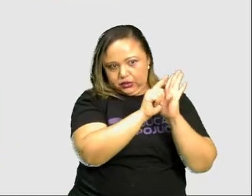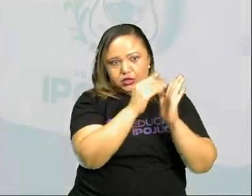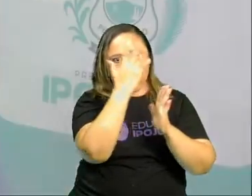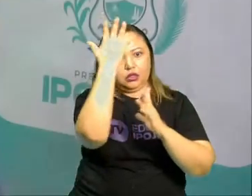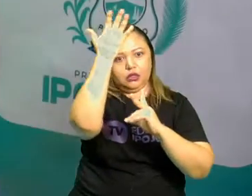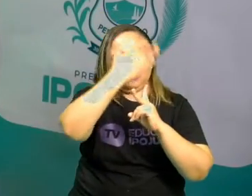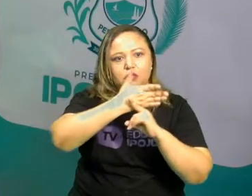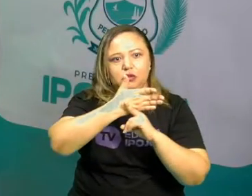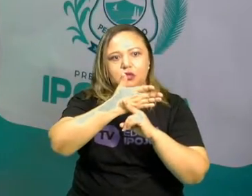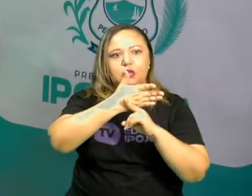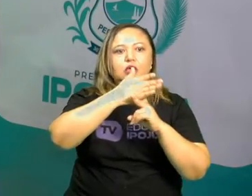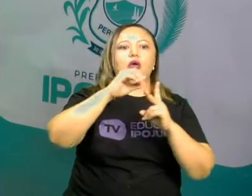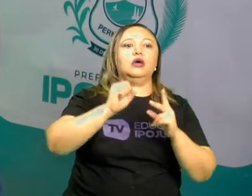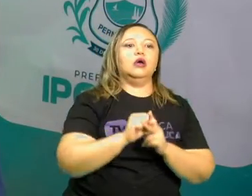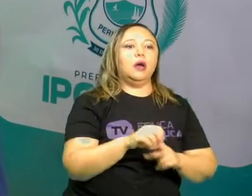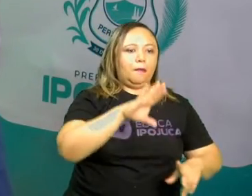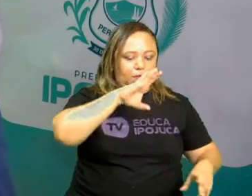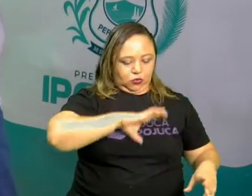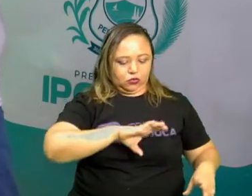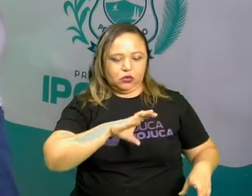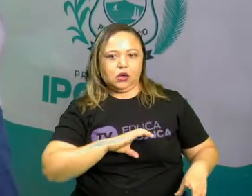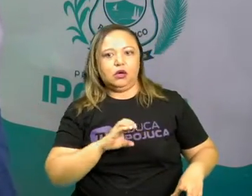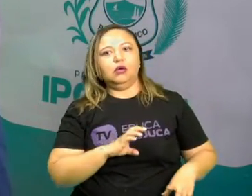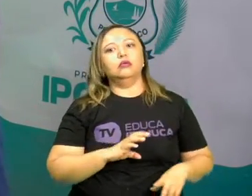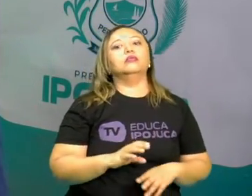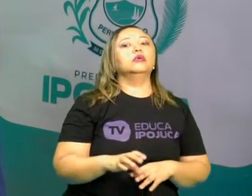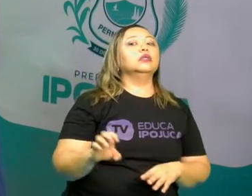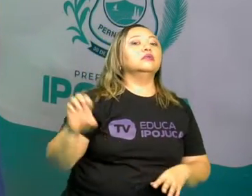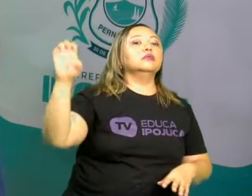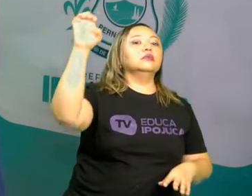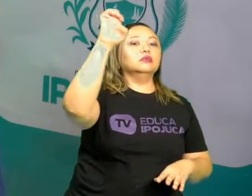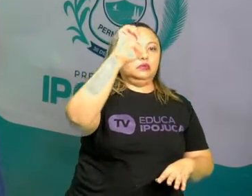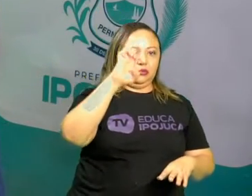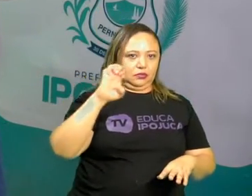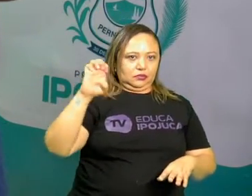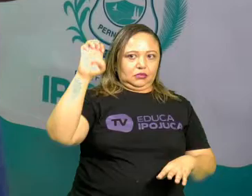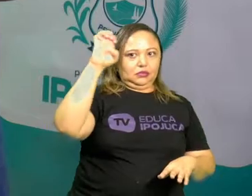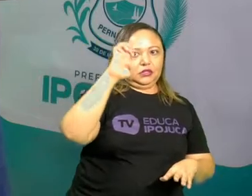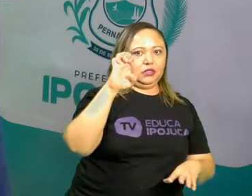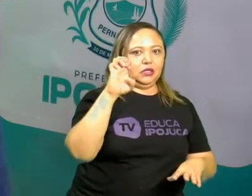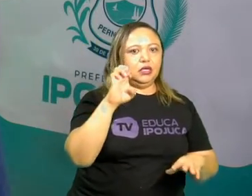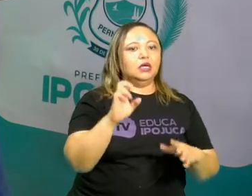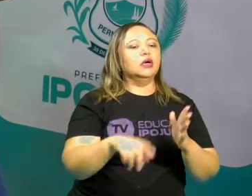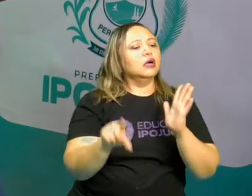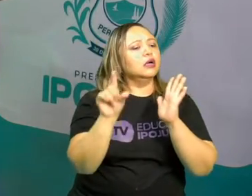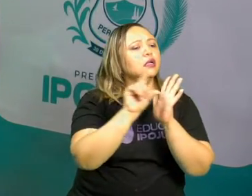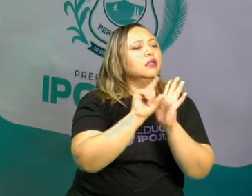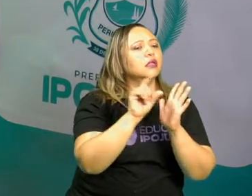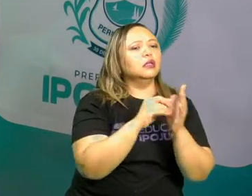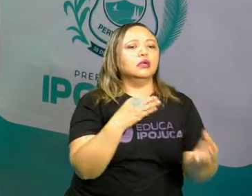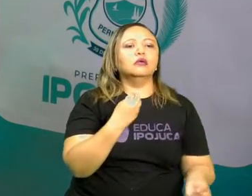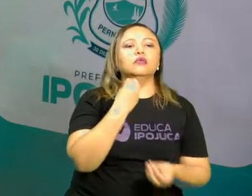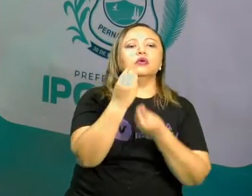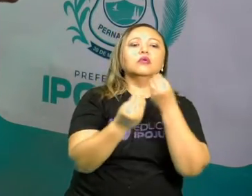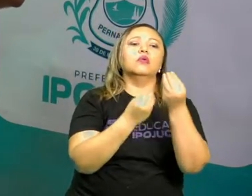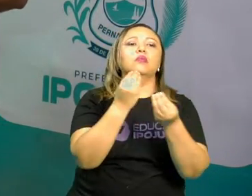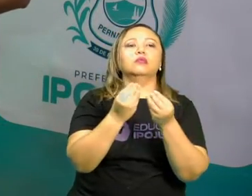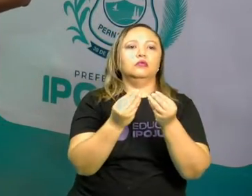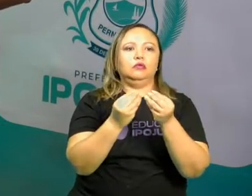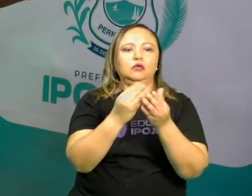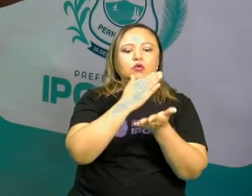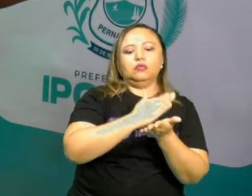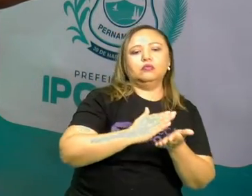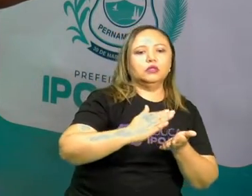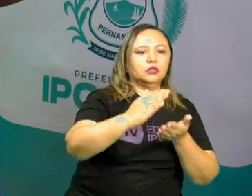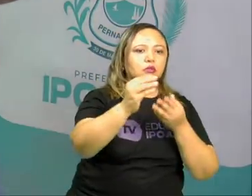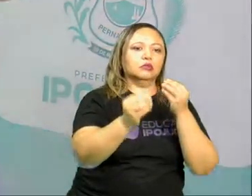esses dois países, Portugal e Espanha. A gente vai ver como é que esse tratado foi concebido. O que foi